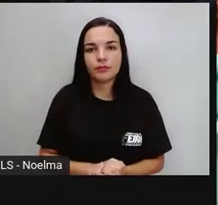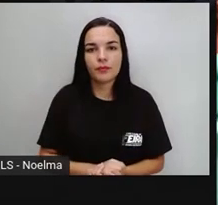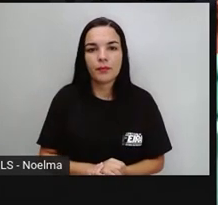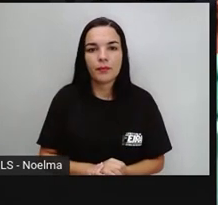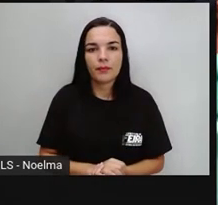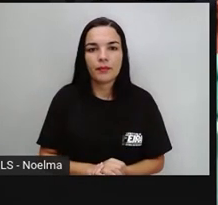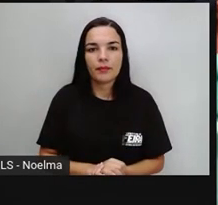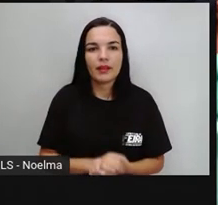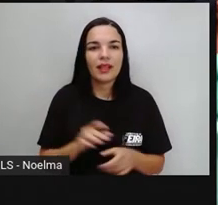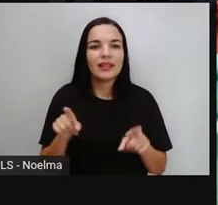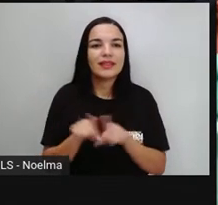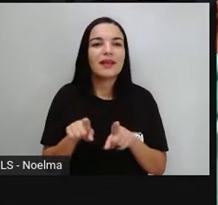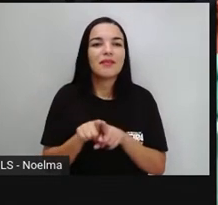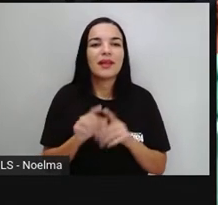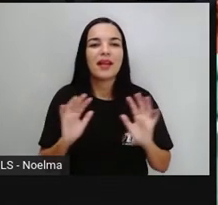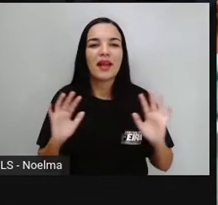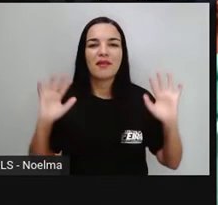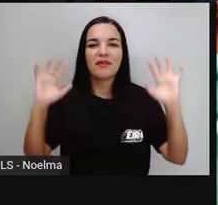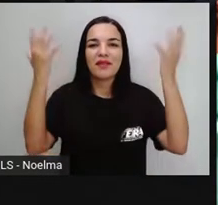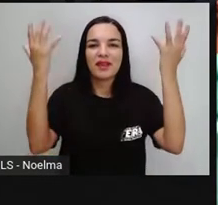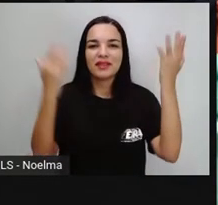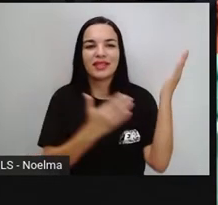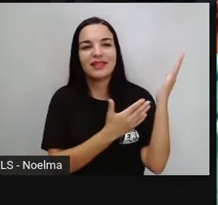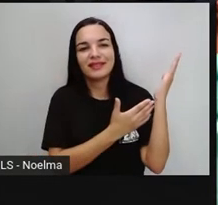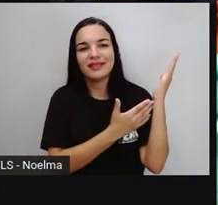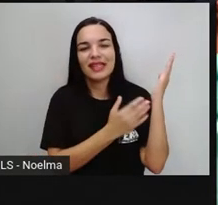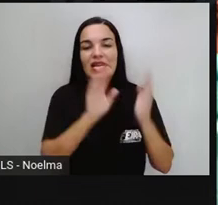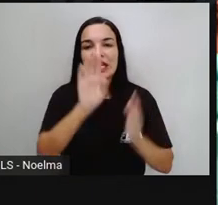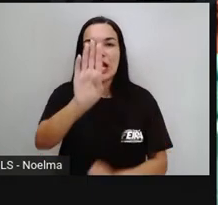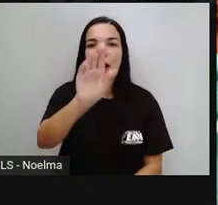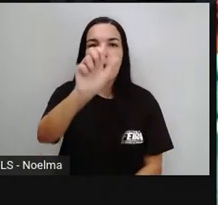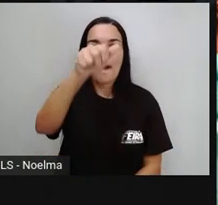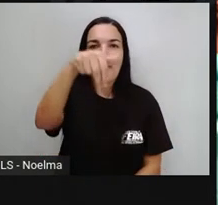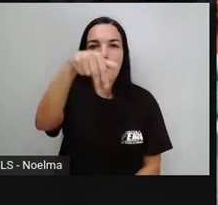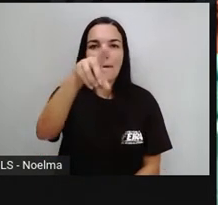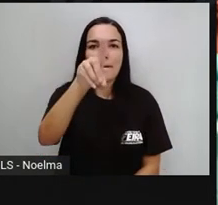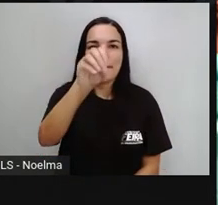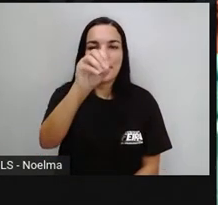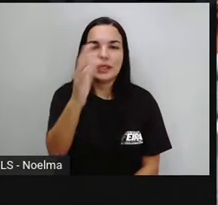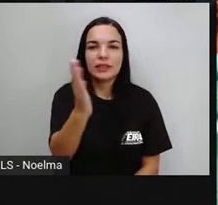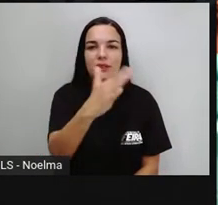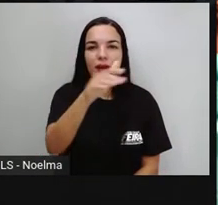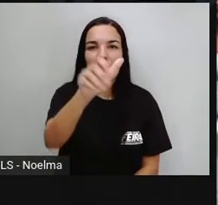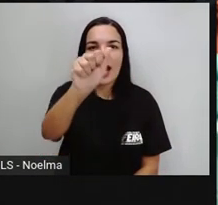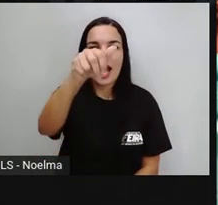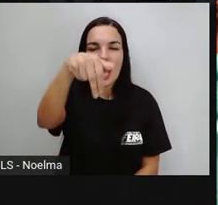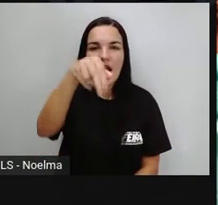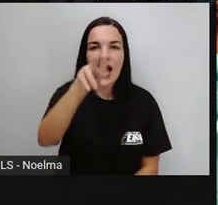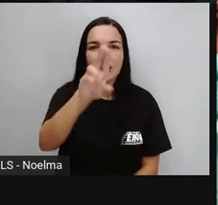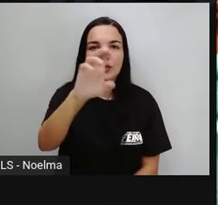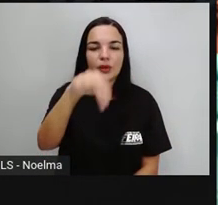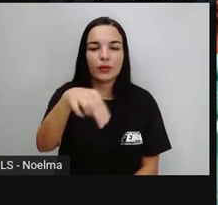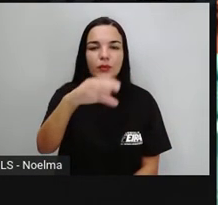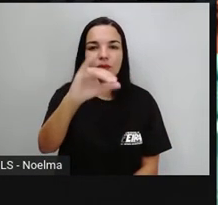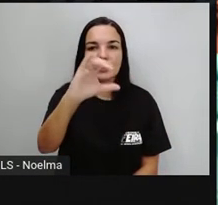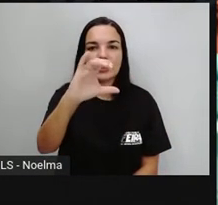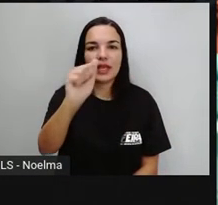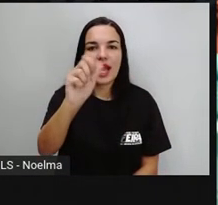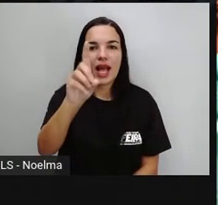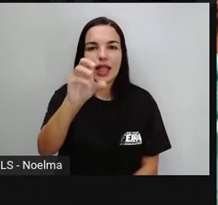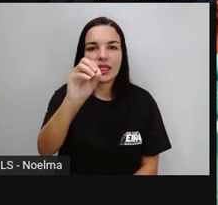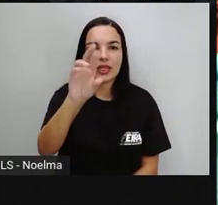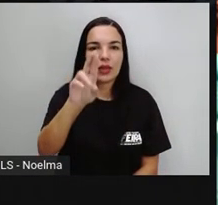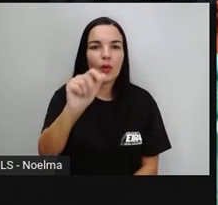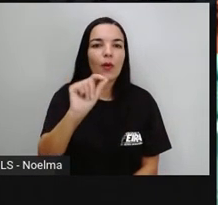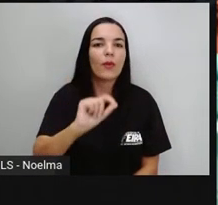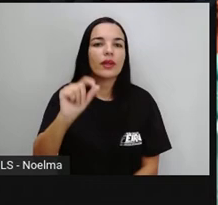E aí a festa do Bando Anunciador, que é uma festa de rua popular que antecede aí as comemorações da